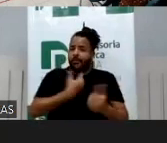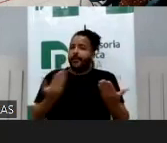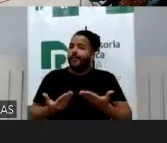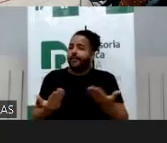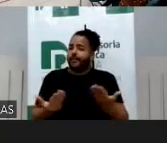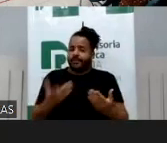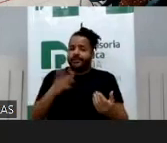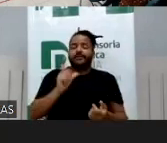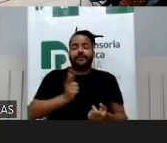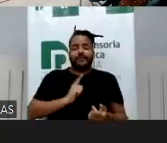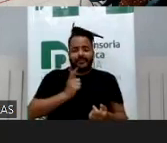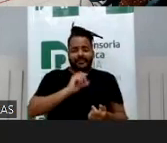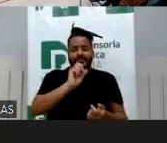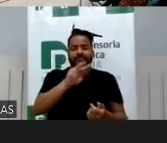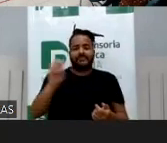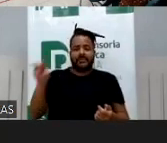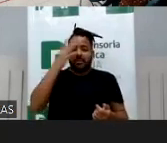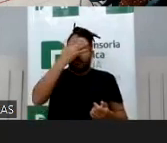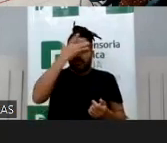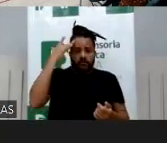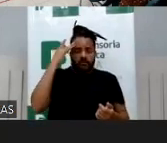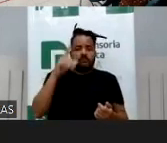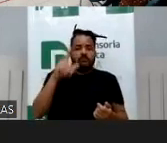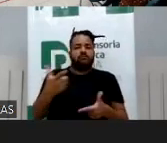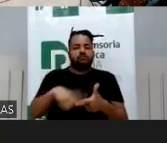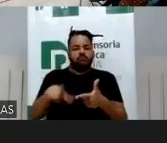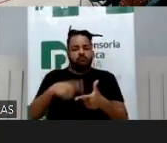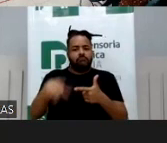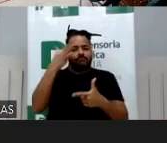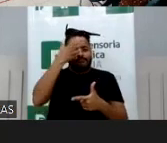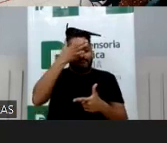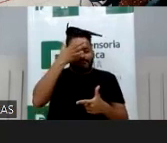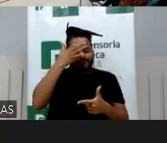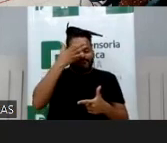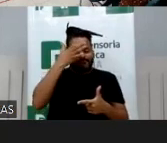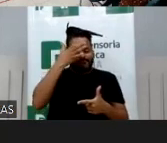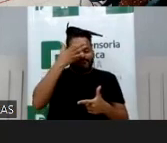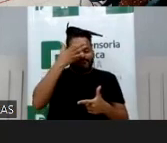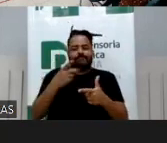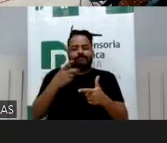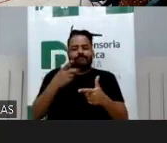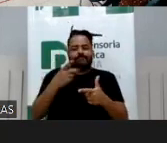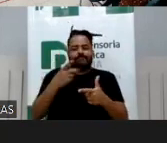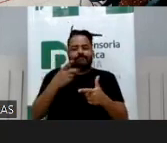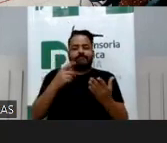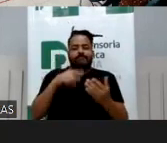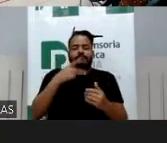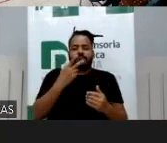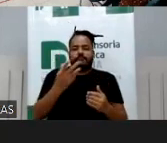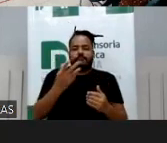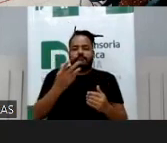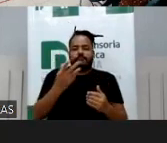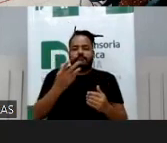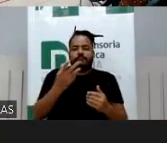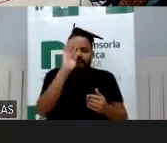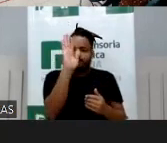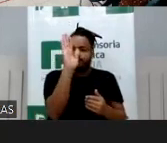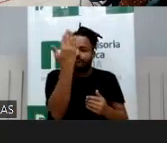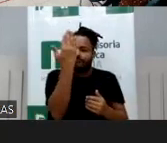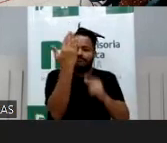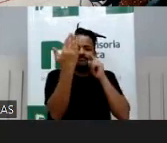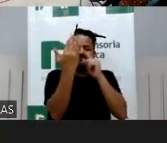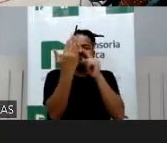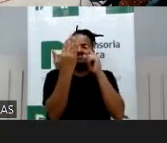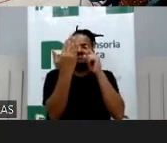pessoas que vem apresentando problemas psicológicos ou psiquiátricos de não conseguir se encarar no espelho porque o espelho não tem os